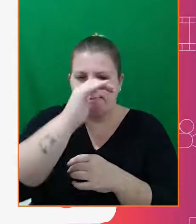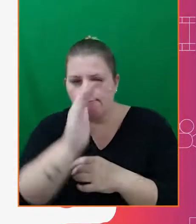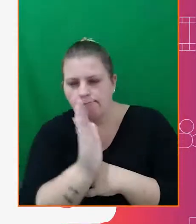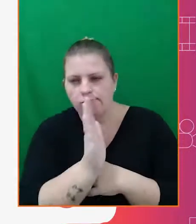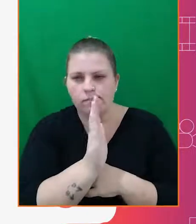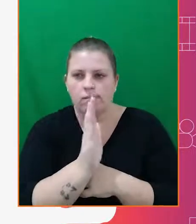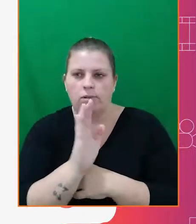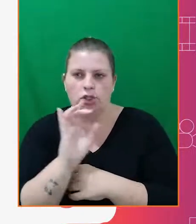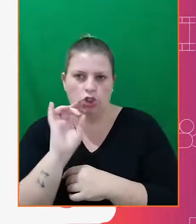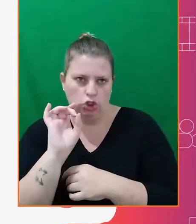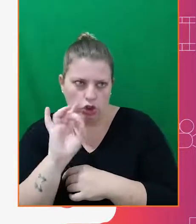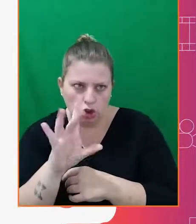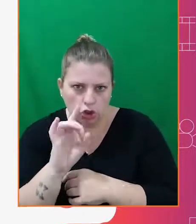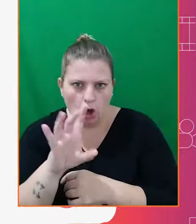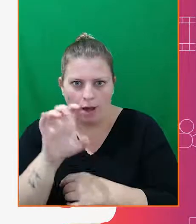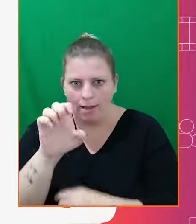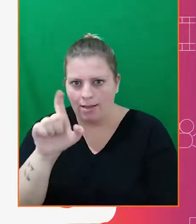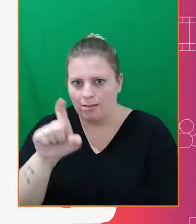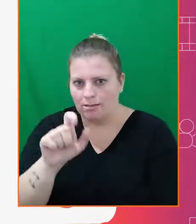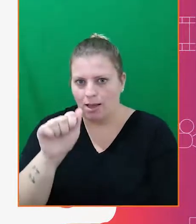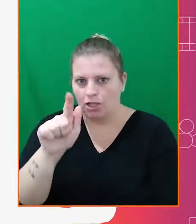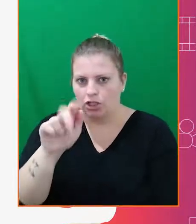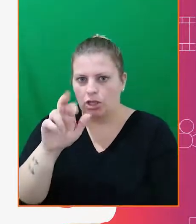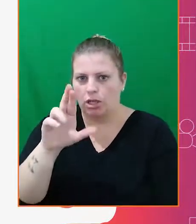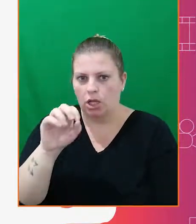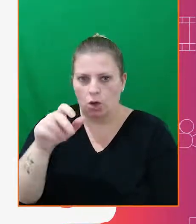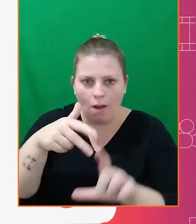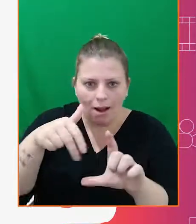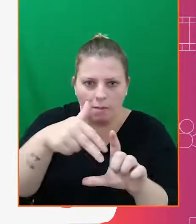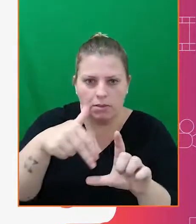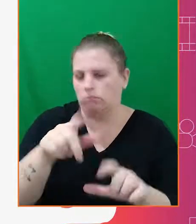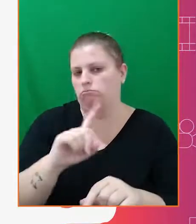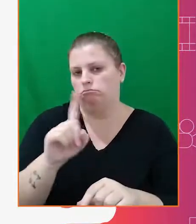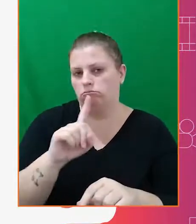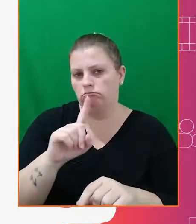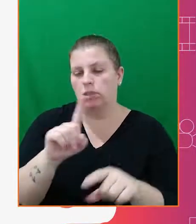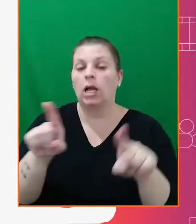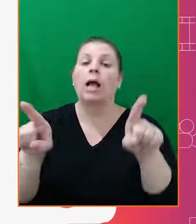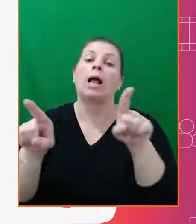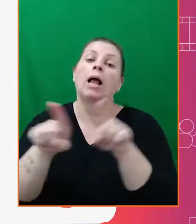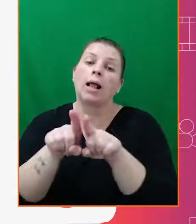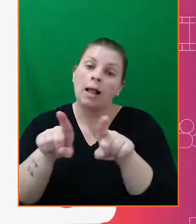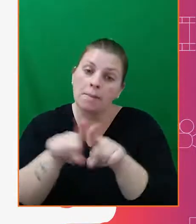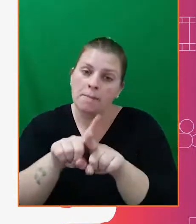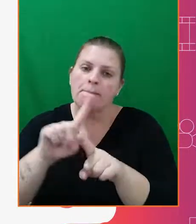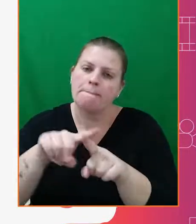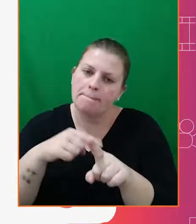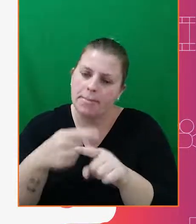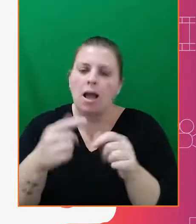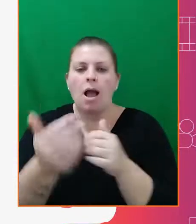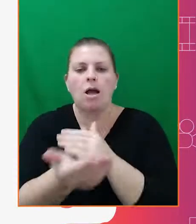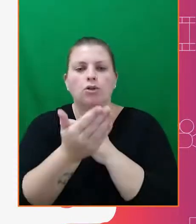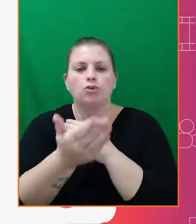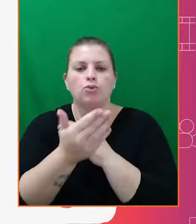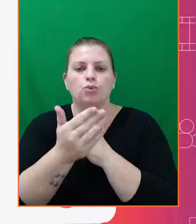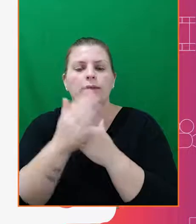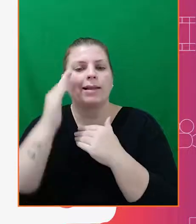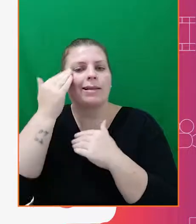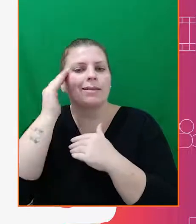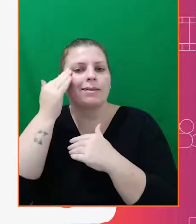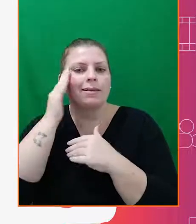para ações exageradas nas animações. Elas também servem para entender a